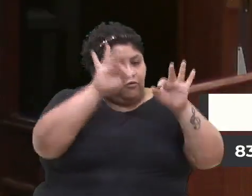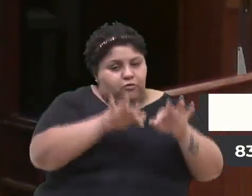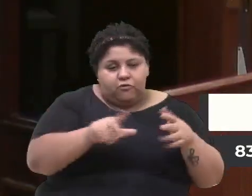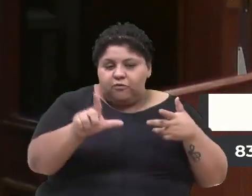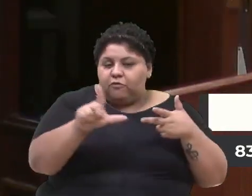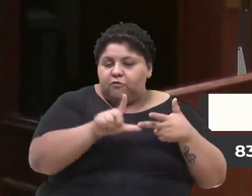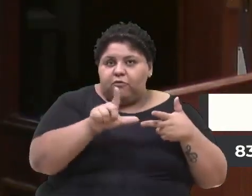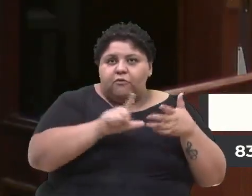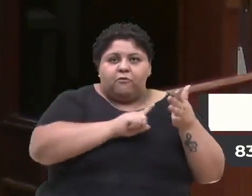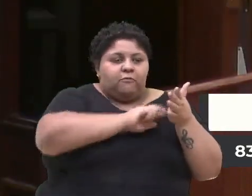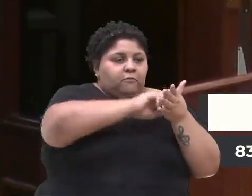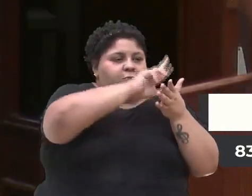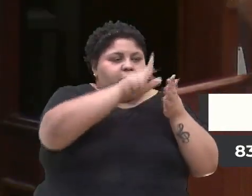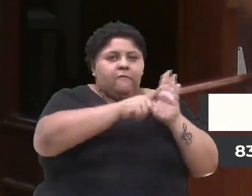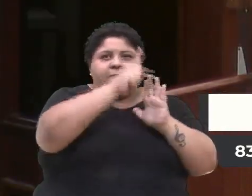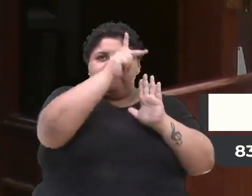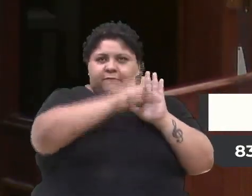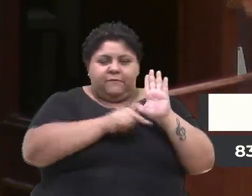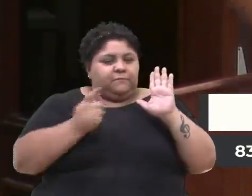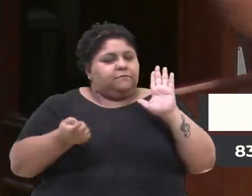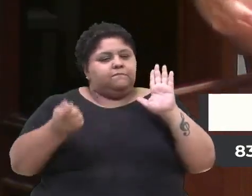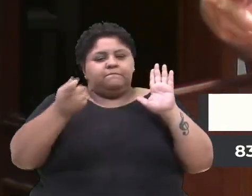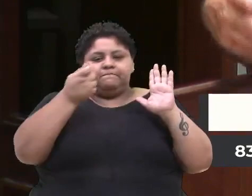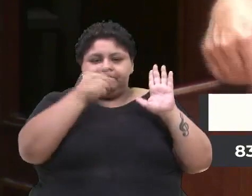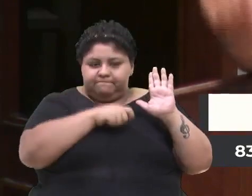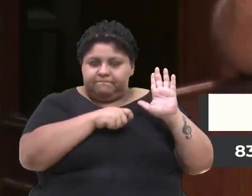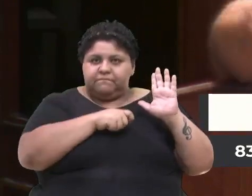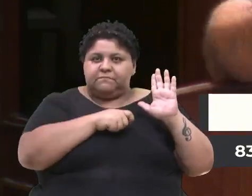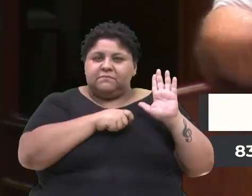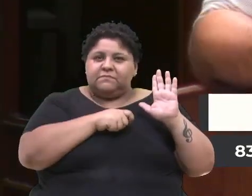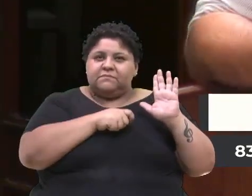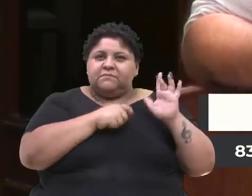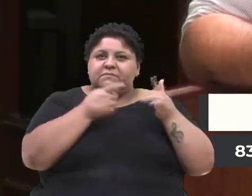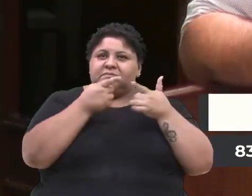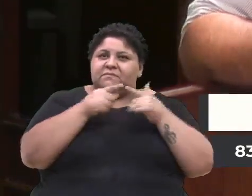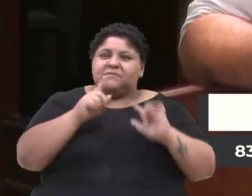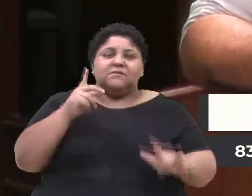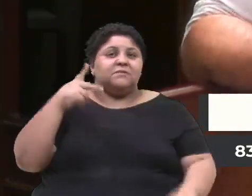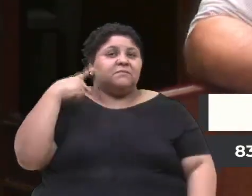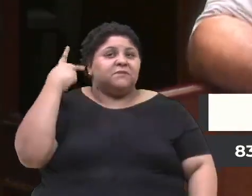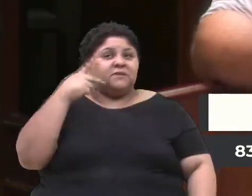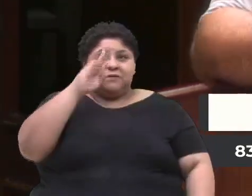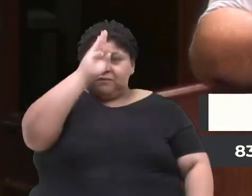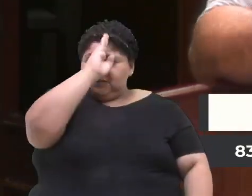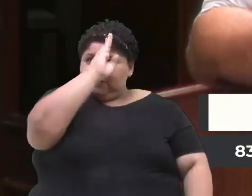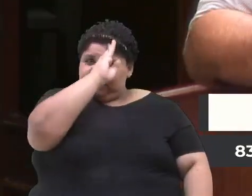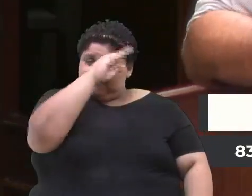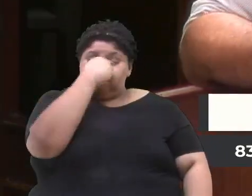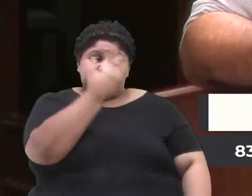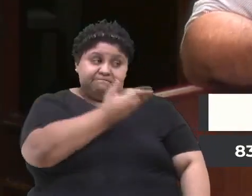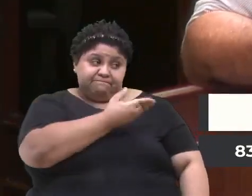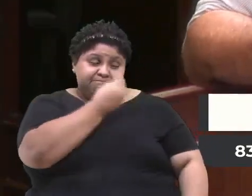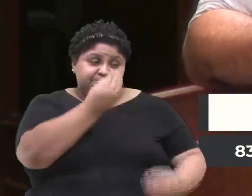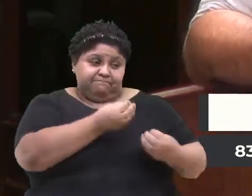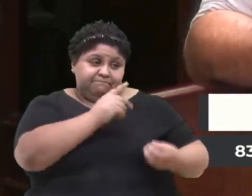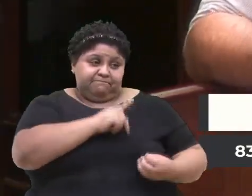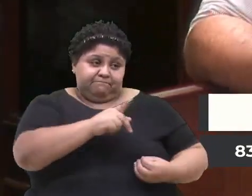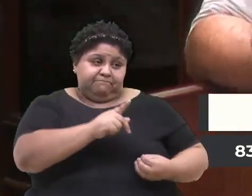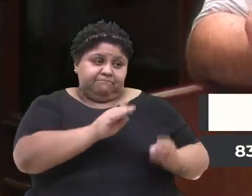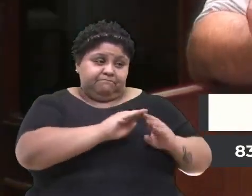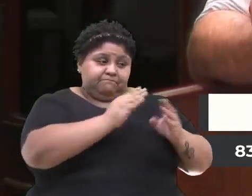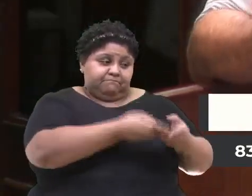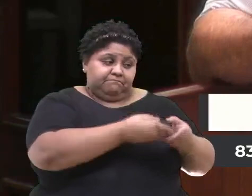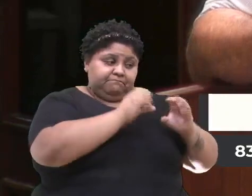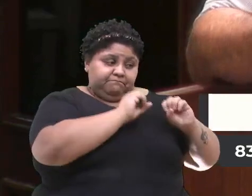projetos são necessários, por muitos motivos. Mas, vereador Bressan, o senhor, como presidente da Comissão de Educação, o